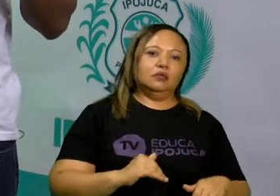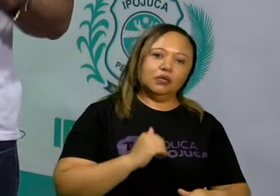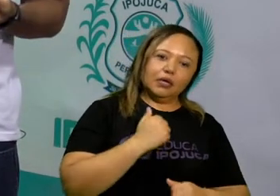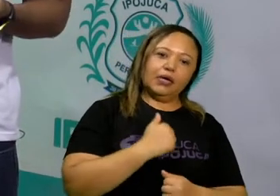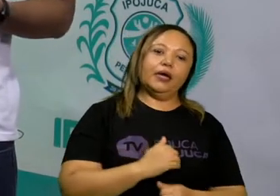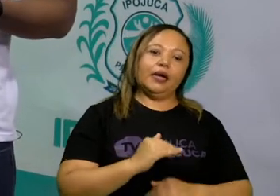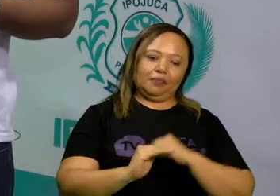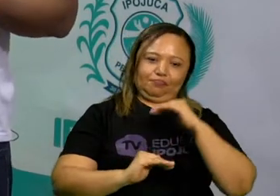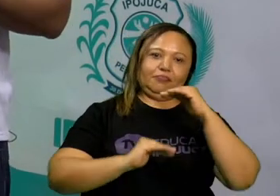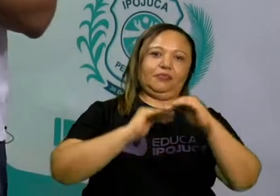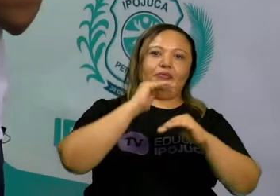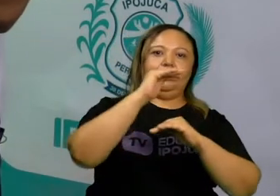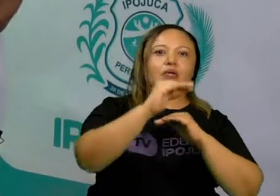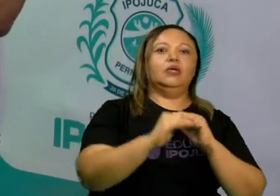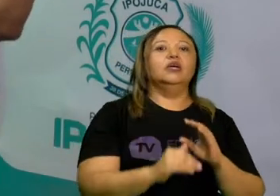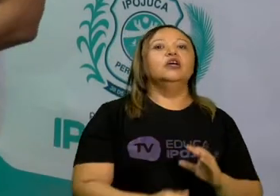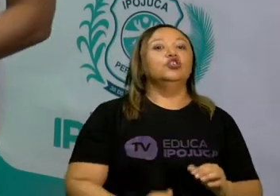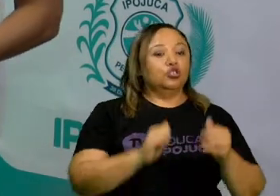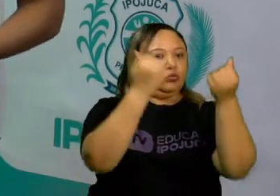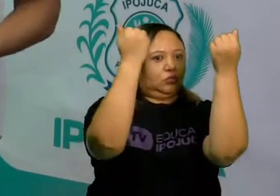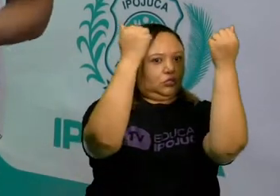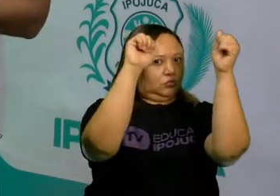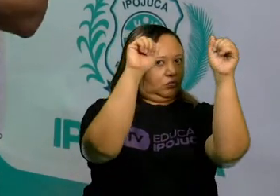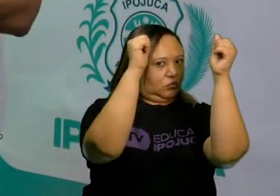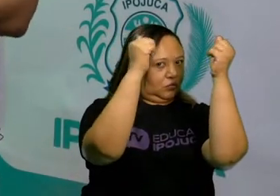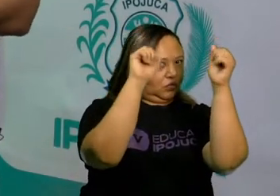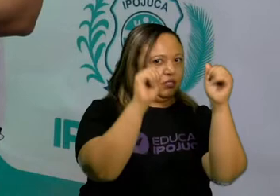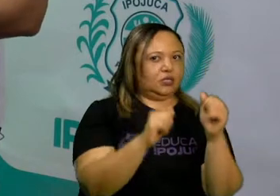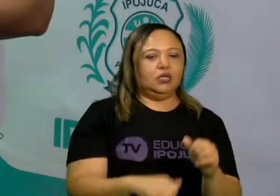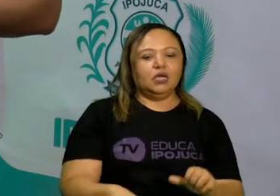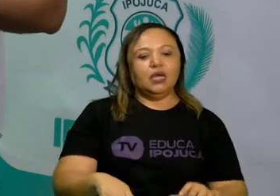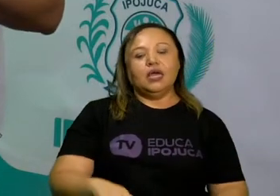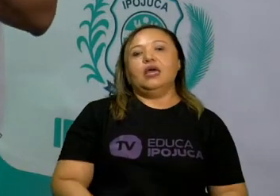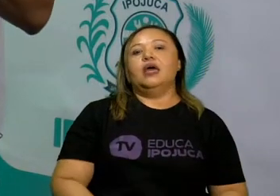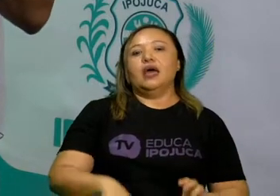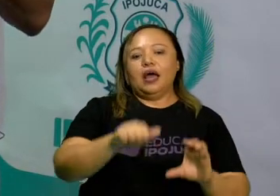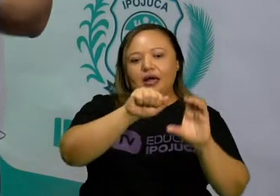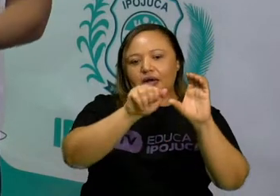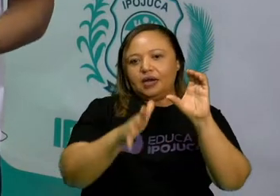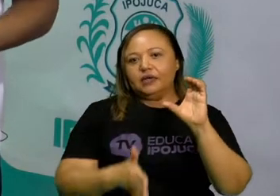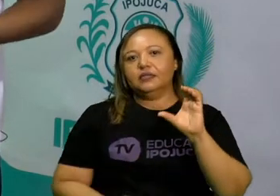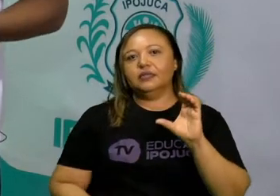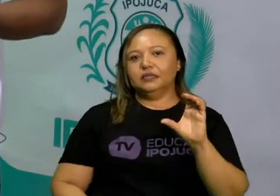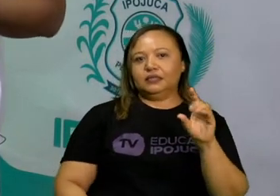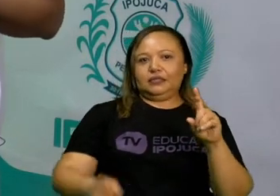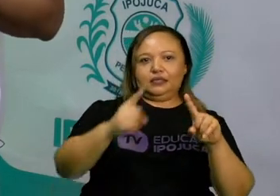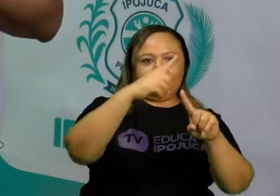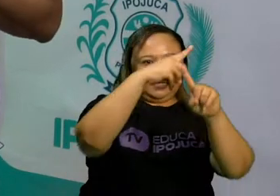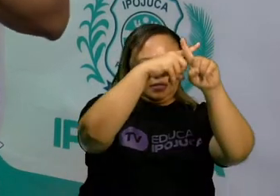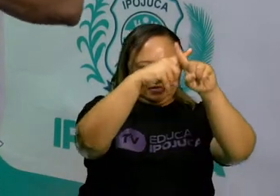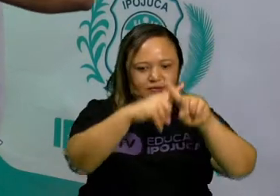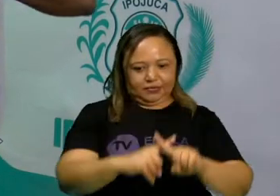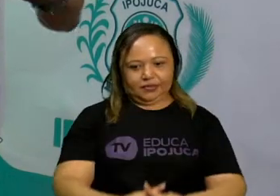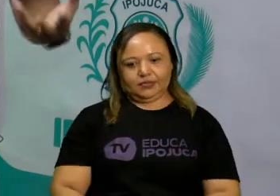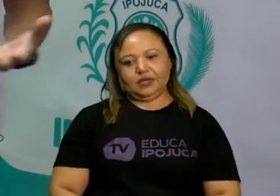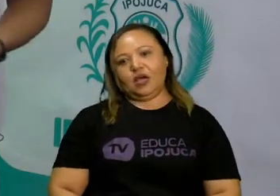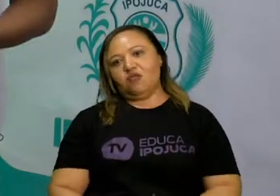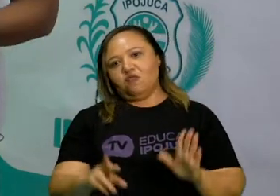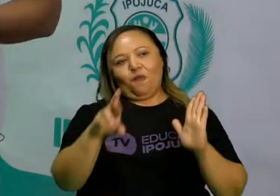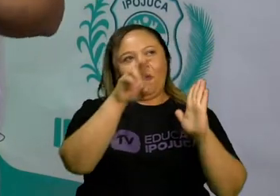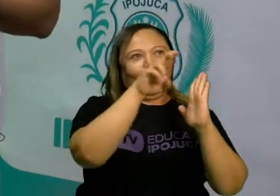como característica, além dessa questão da competição, as regras que são institucionalizadas e